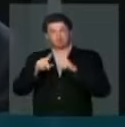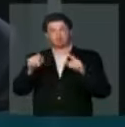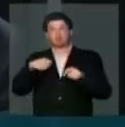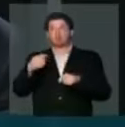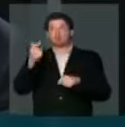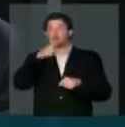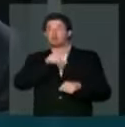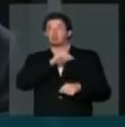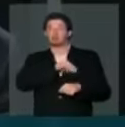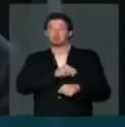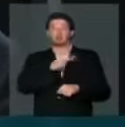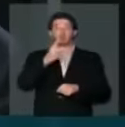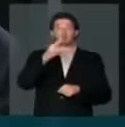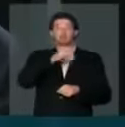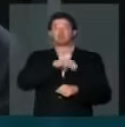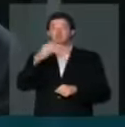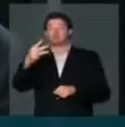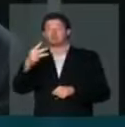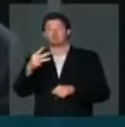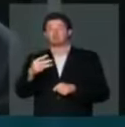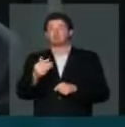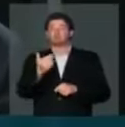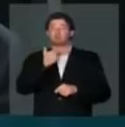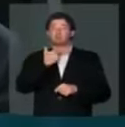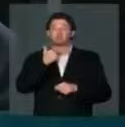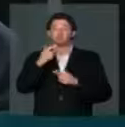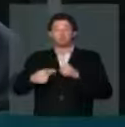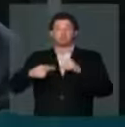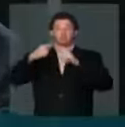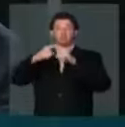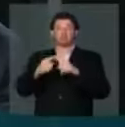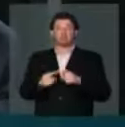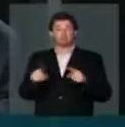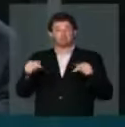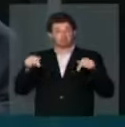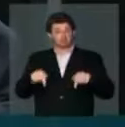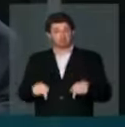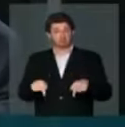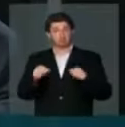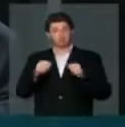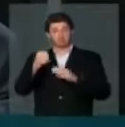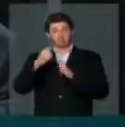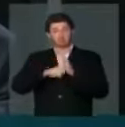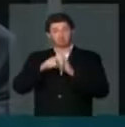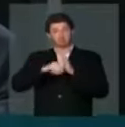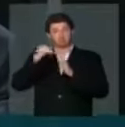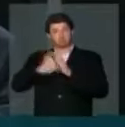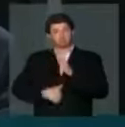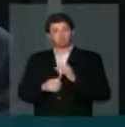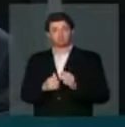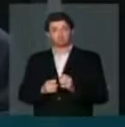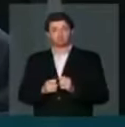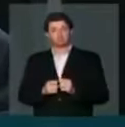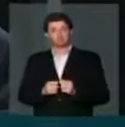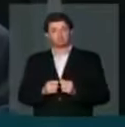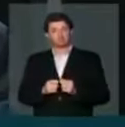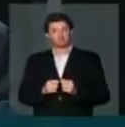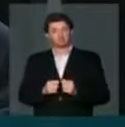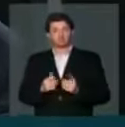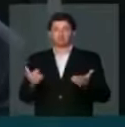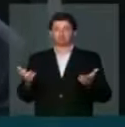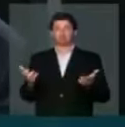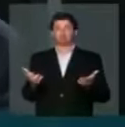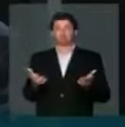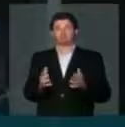dois ou três salários, não pode se dar aumento. Mas aqui pode se desonerar a folha de pagamentos.